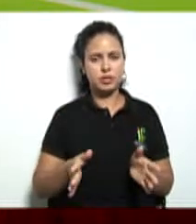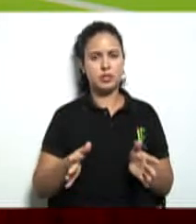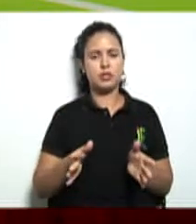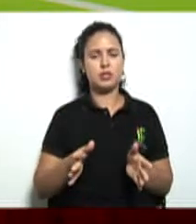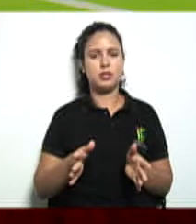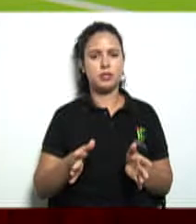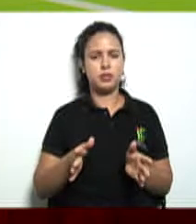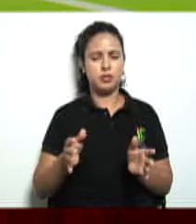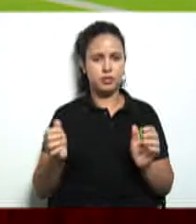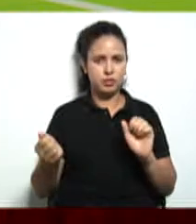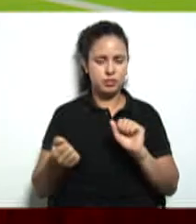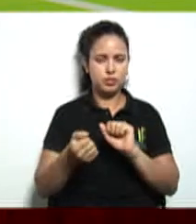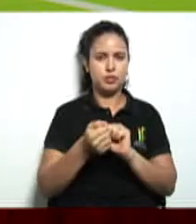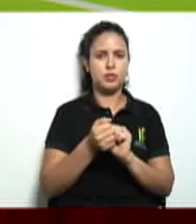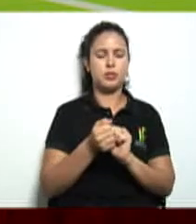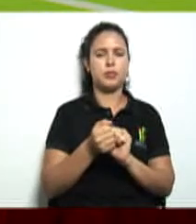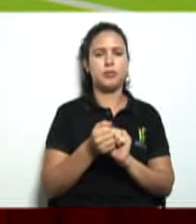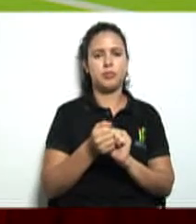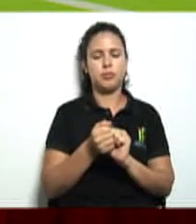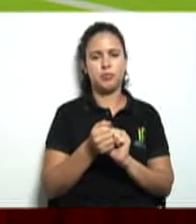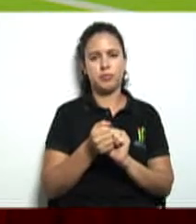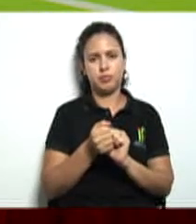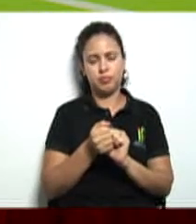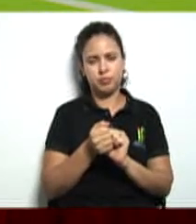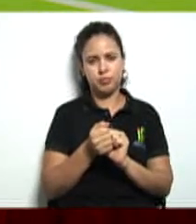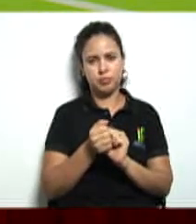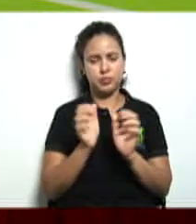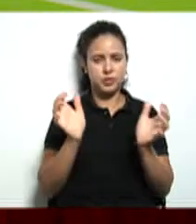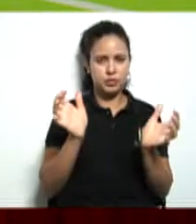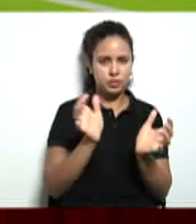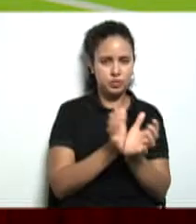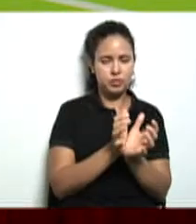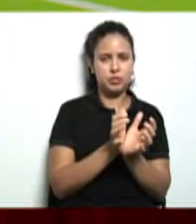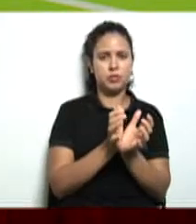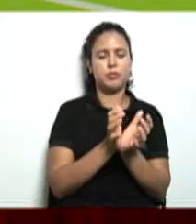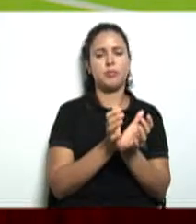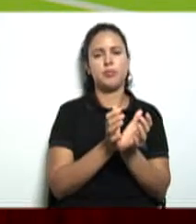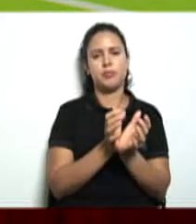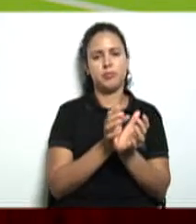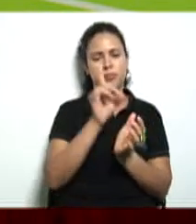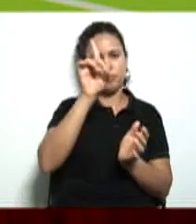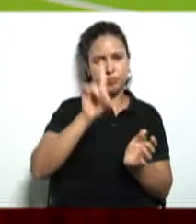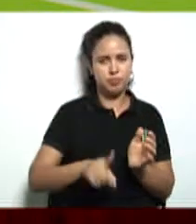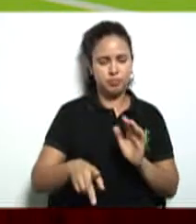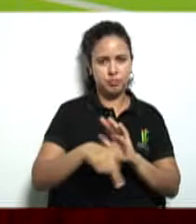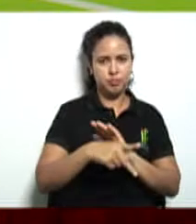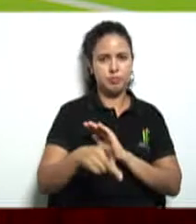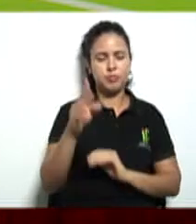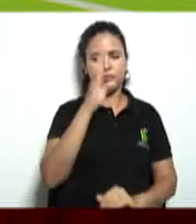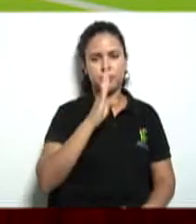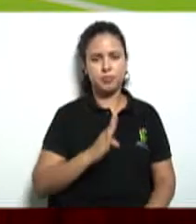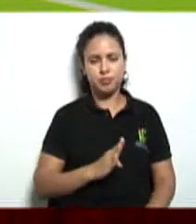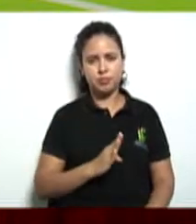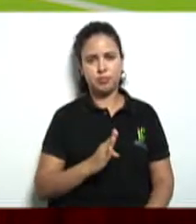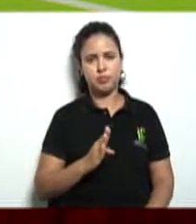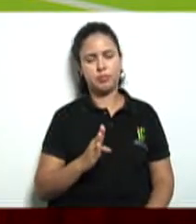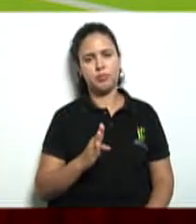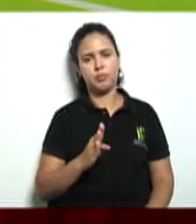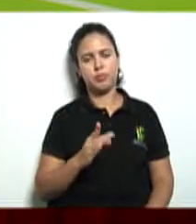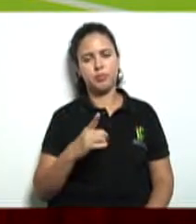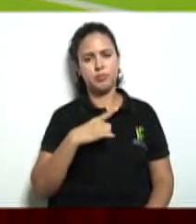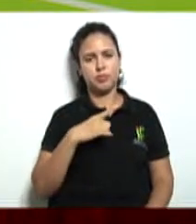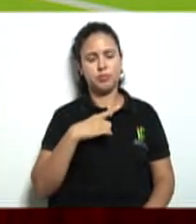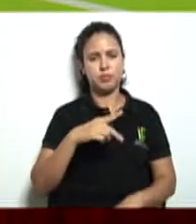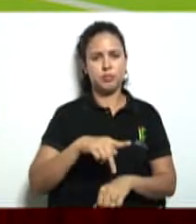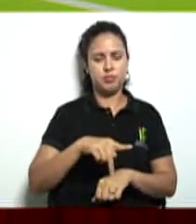quadro dos advogados, lá da Ordem dos Advogados do Brasil, né? Sou especialista em